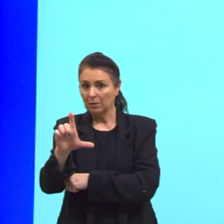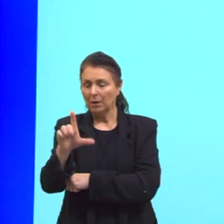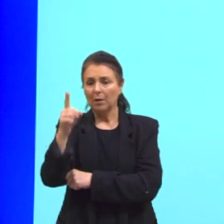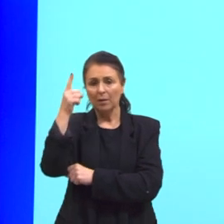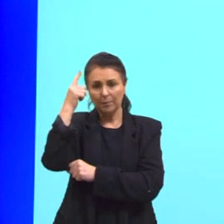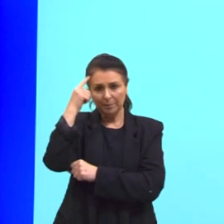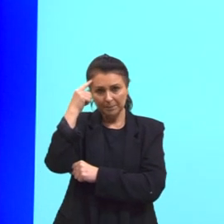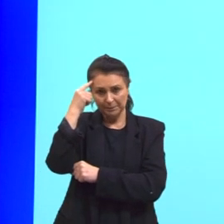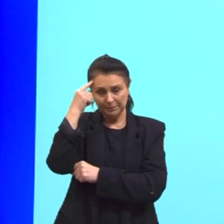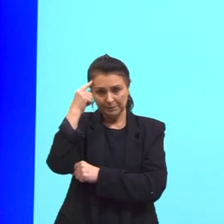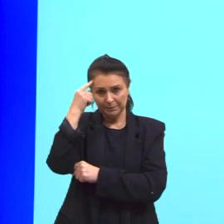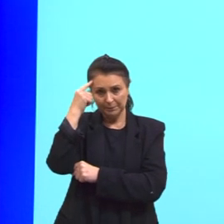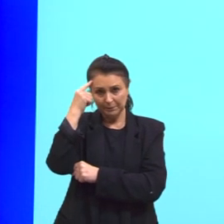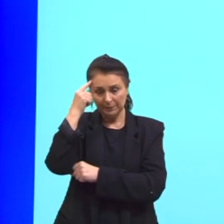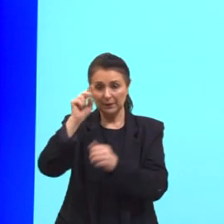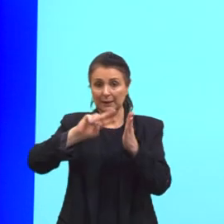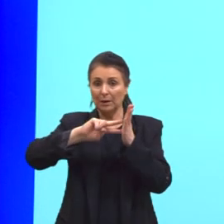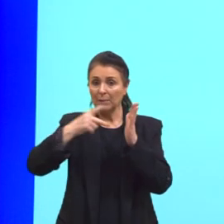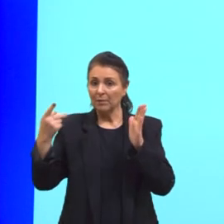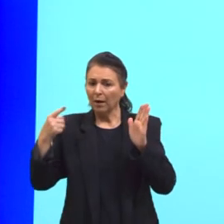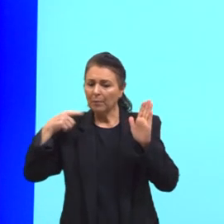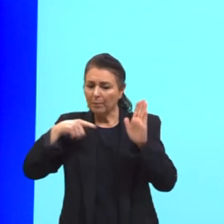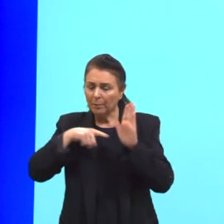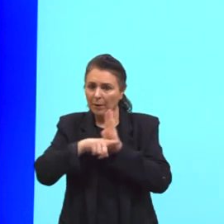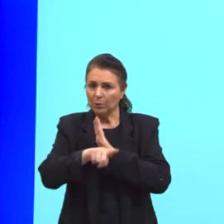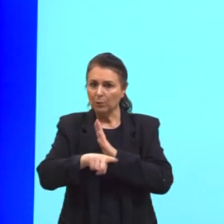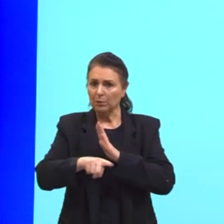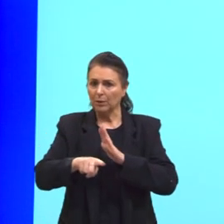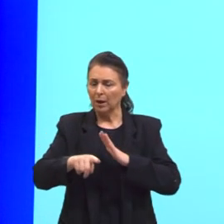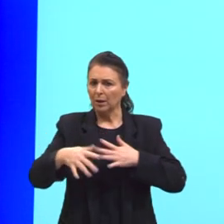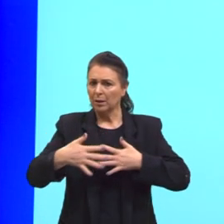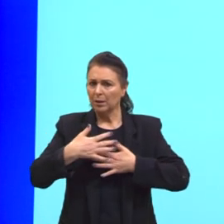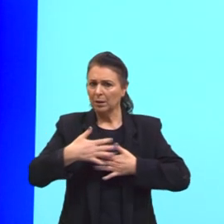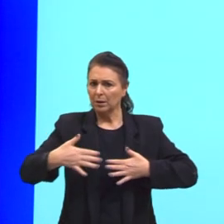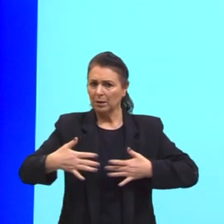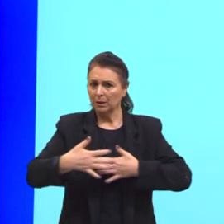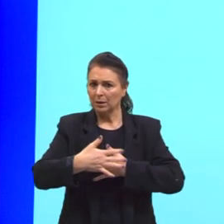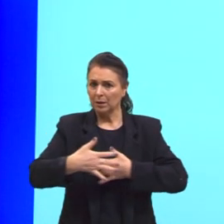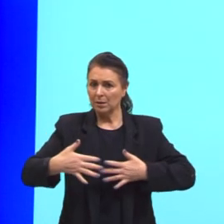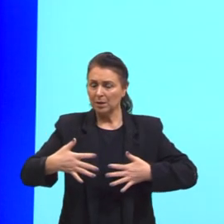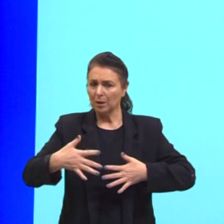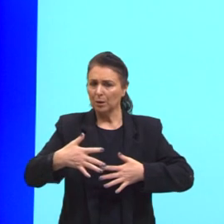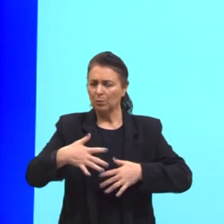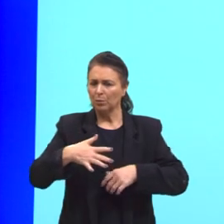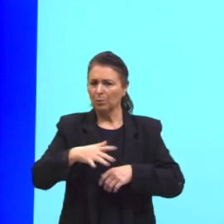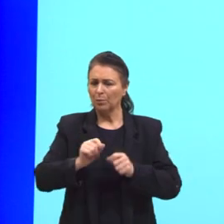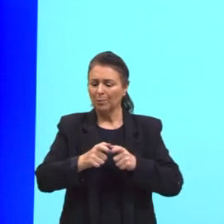pensar o seguinte, interpretar. qual o tecido que tem maior